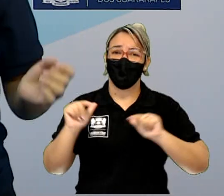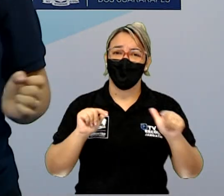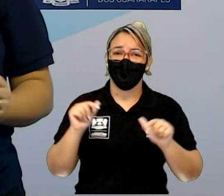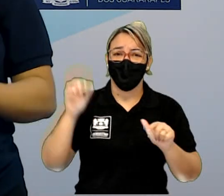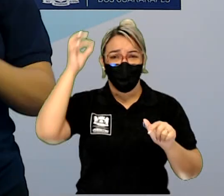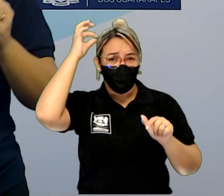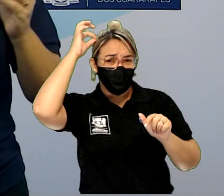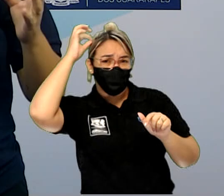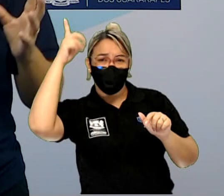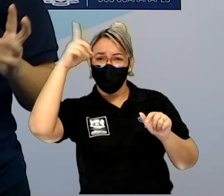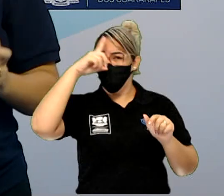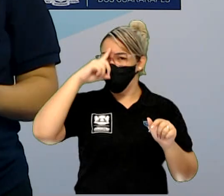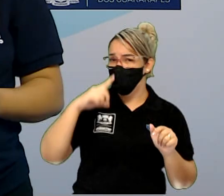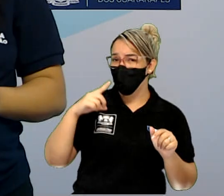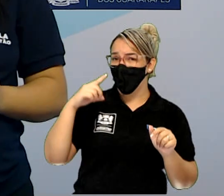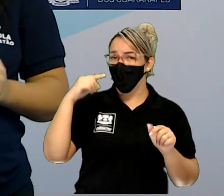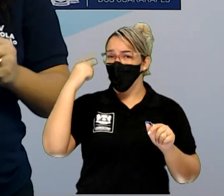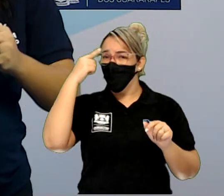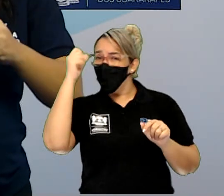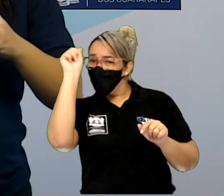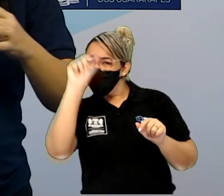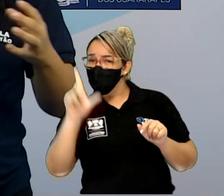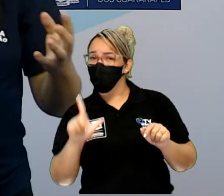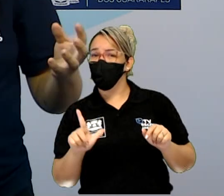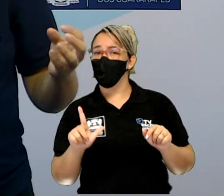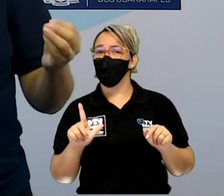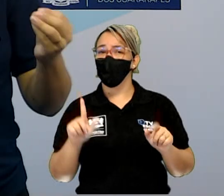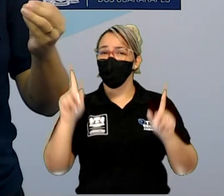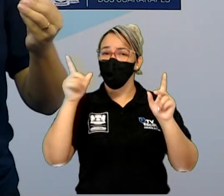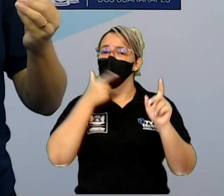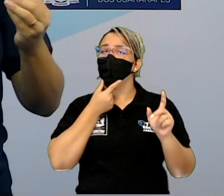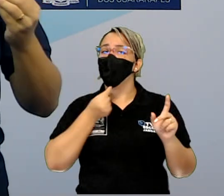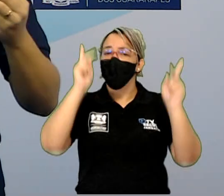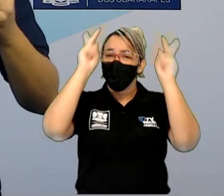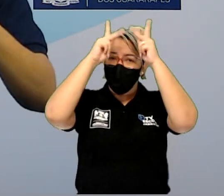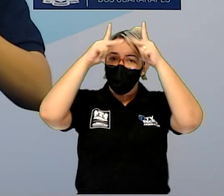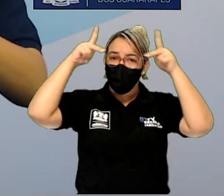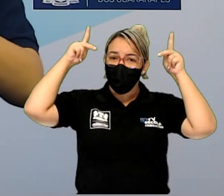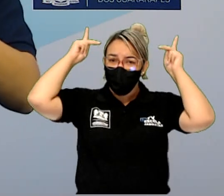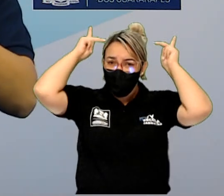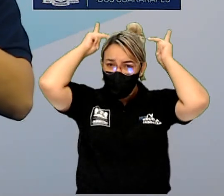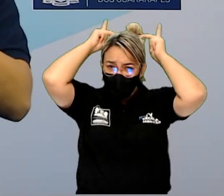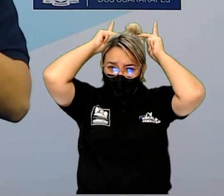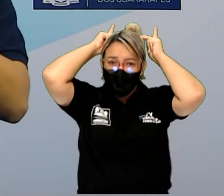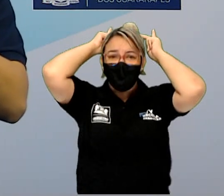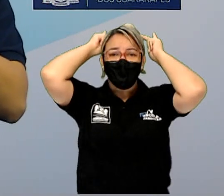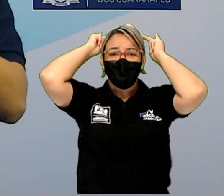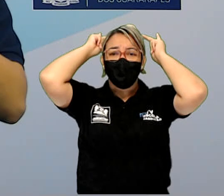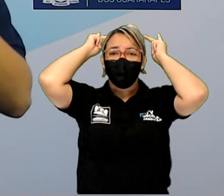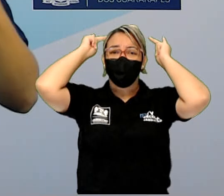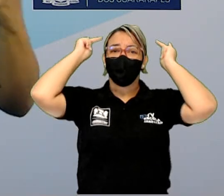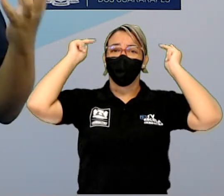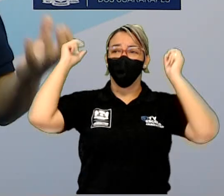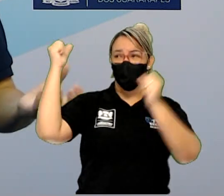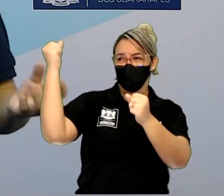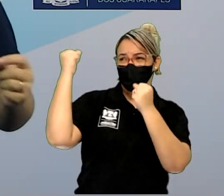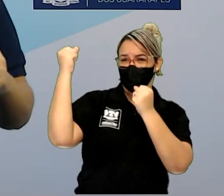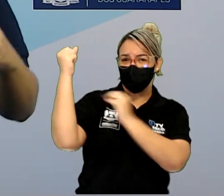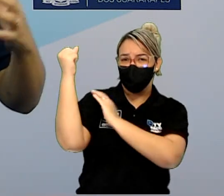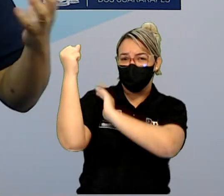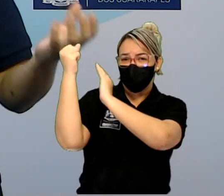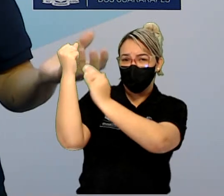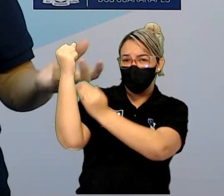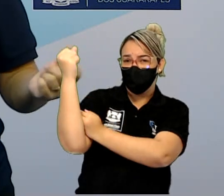loiras, olhos azuis, príncipes adultos, adultos não, desculpem, príncipes fortes,